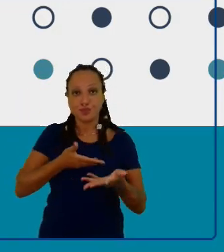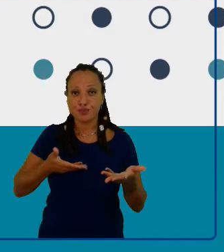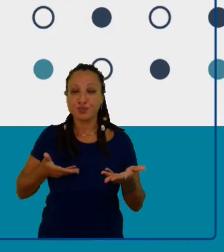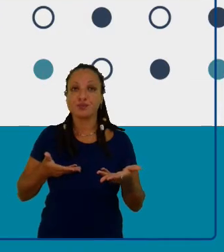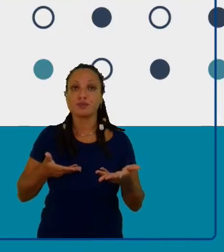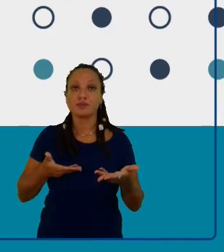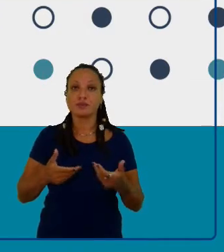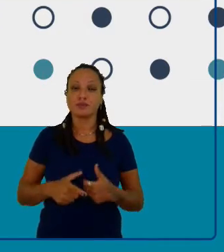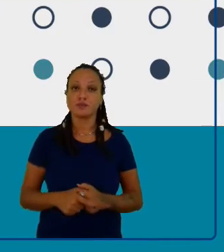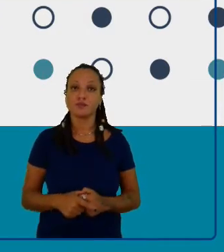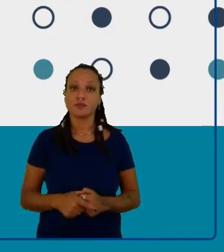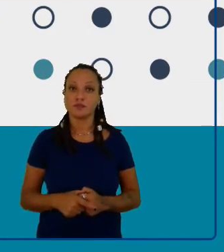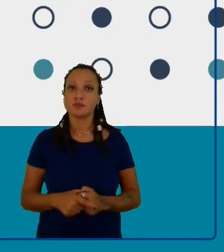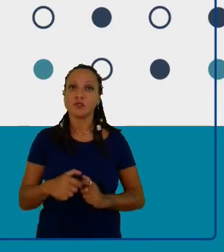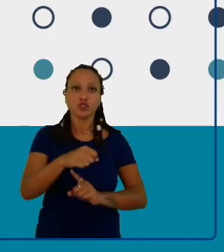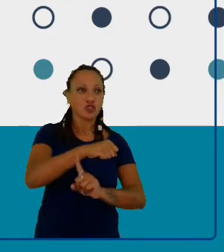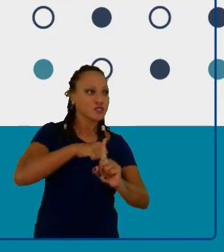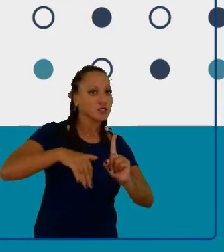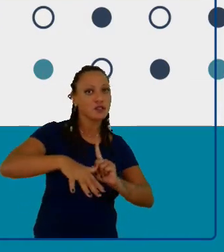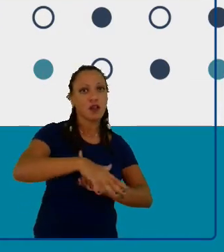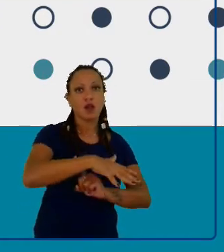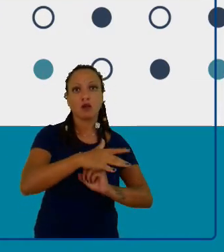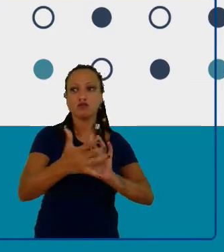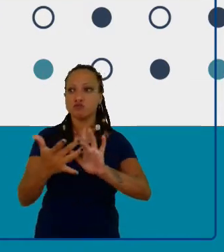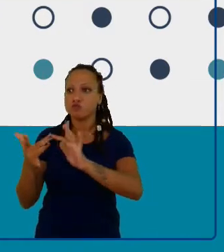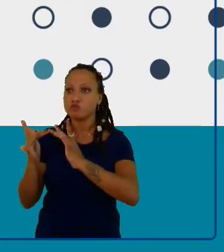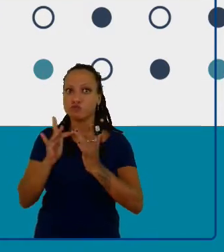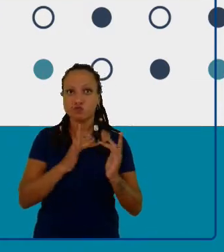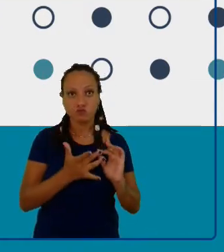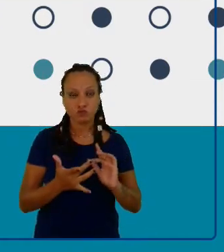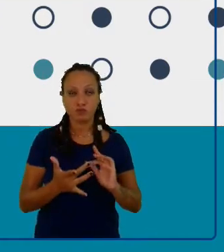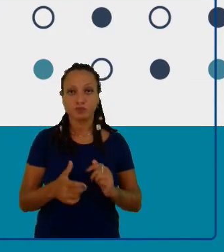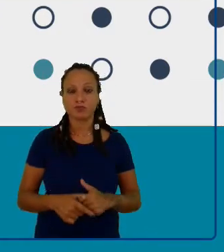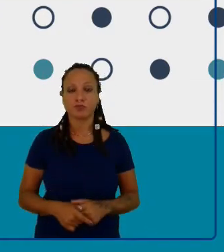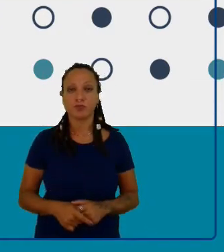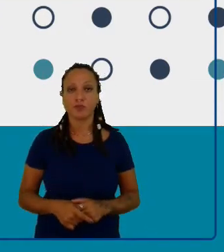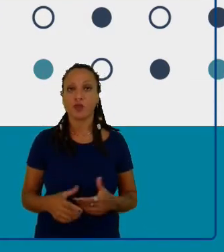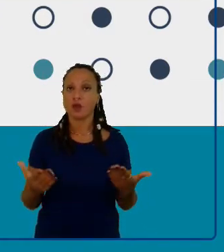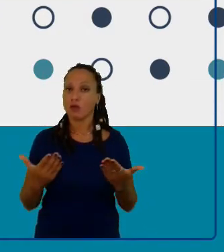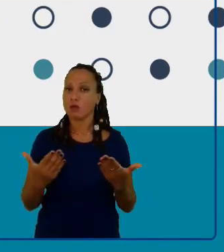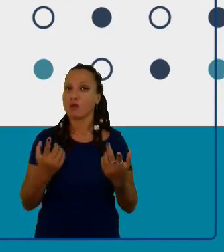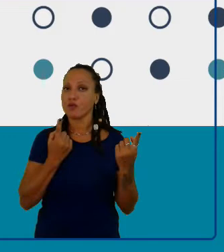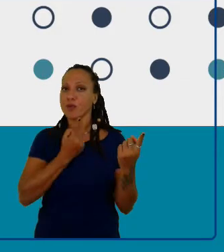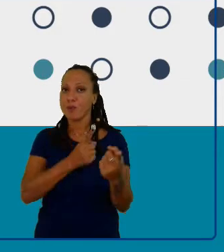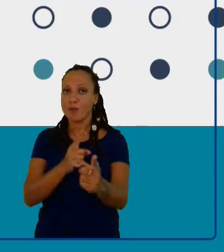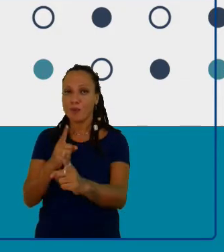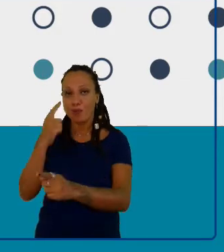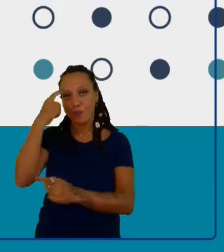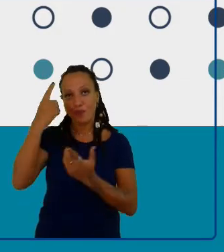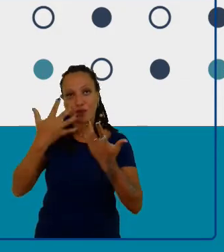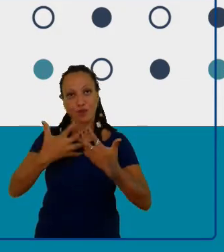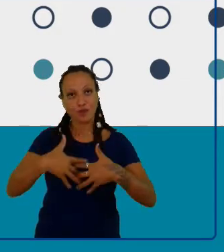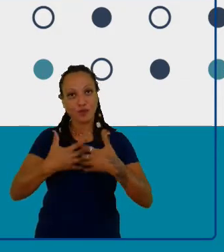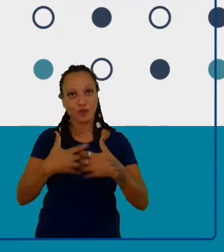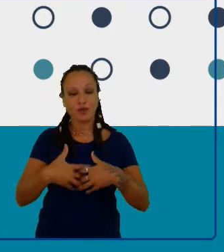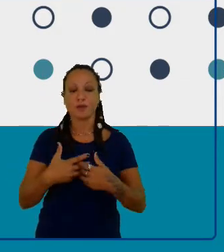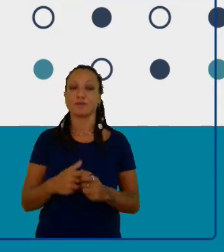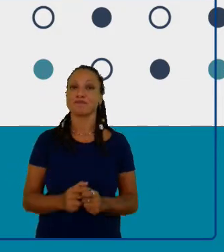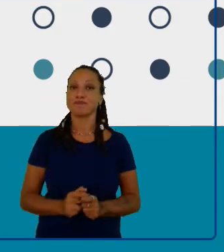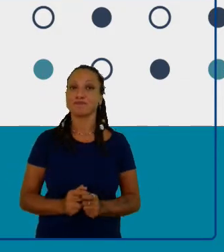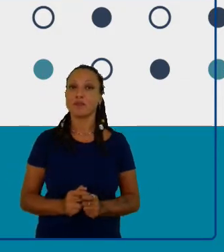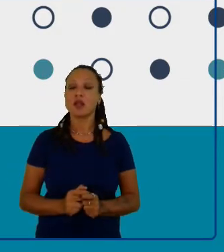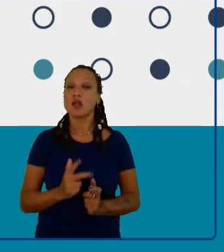compartilhado, socializado. E eu deixaria aqui uma provocação, porque eu acho que a comunicação é muito fundamental